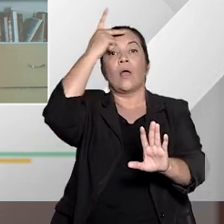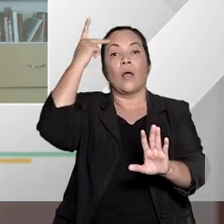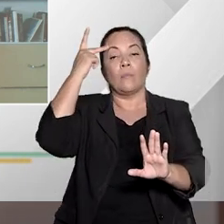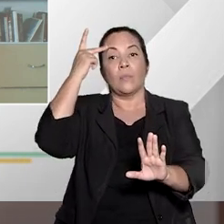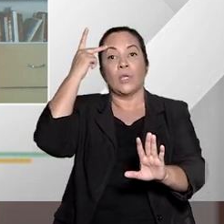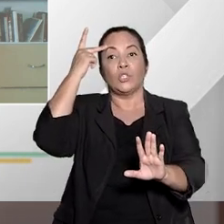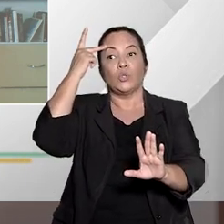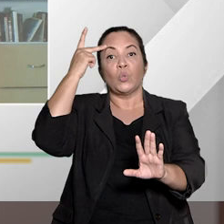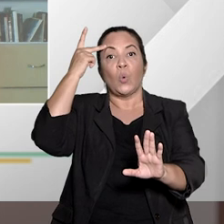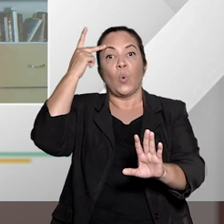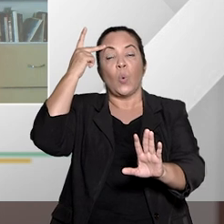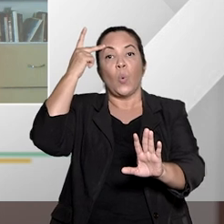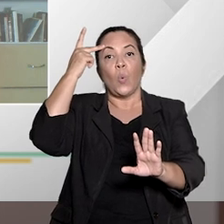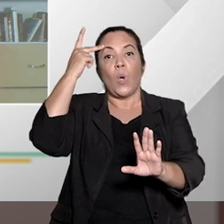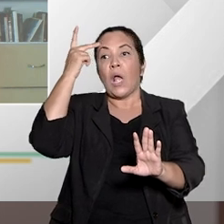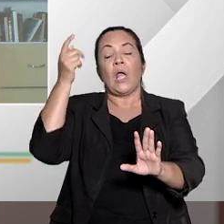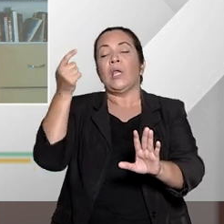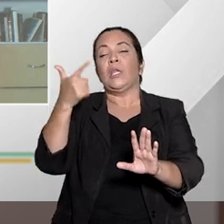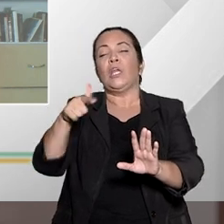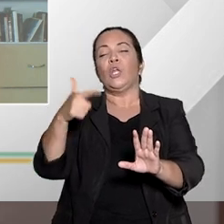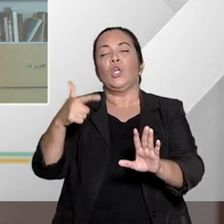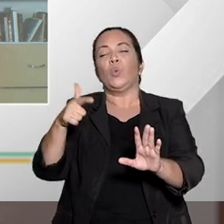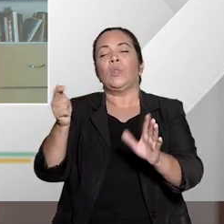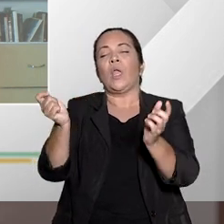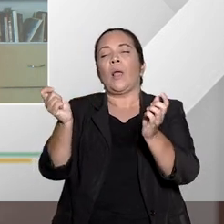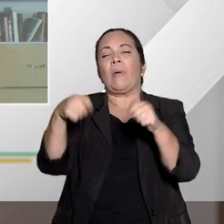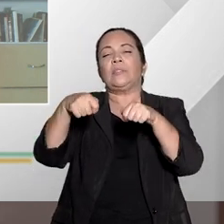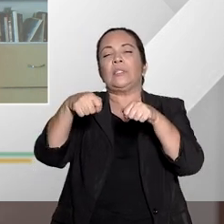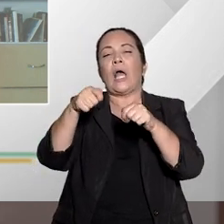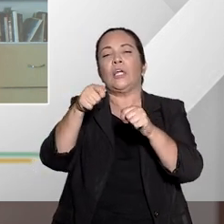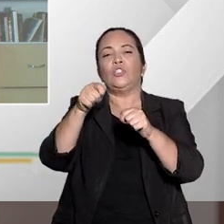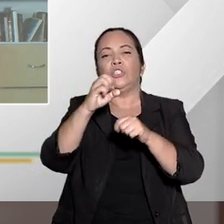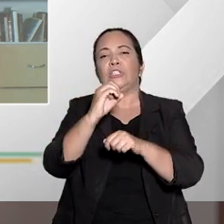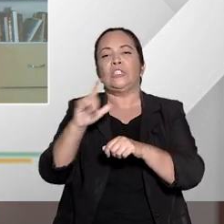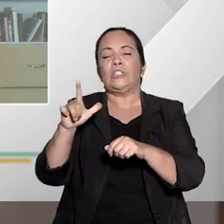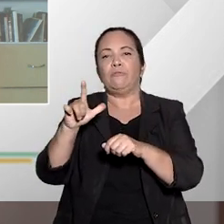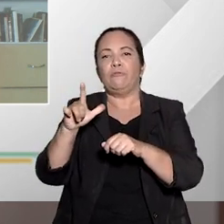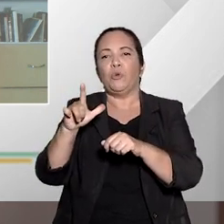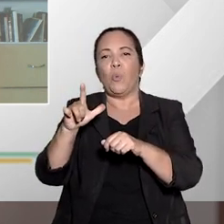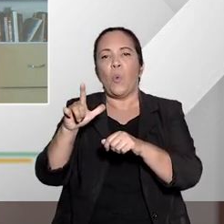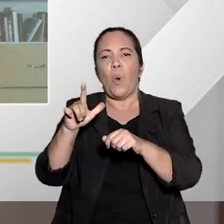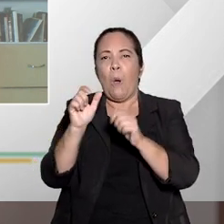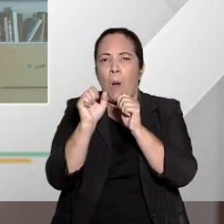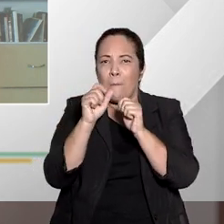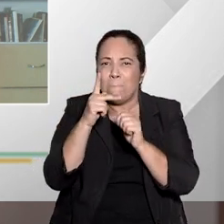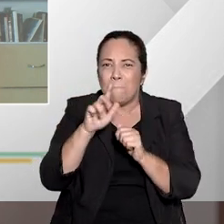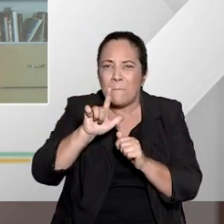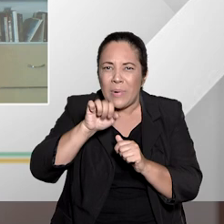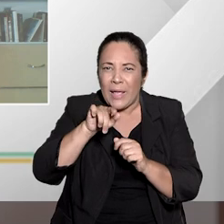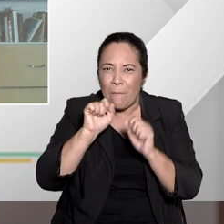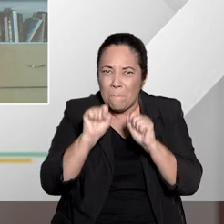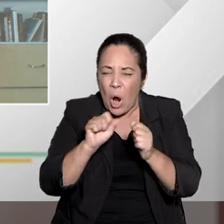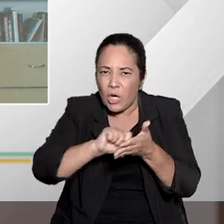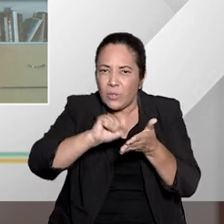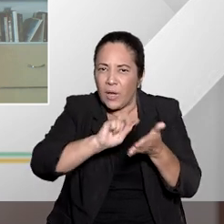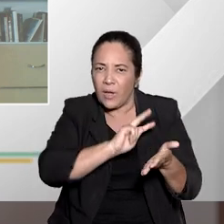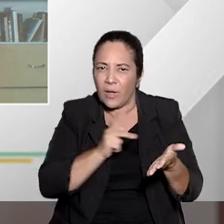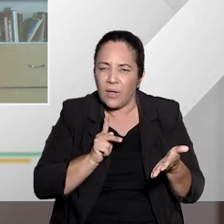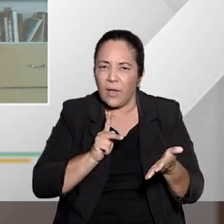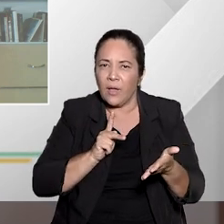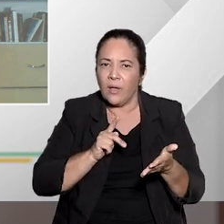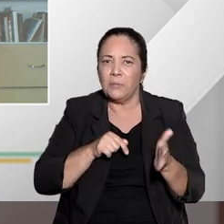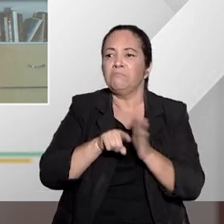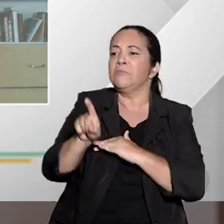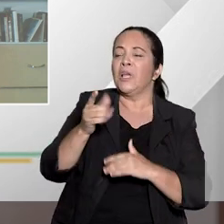não possui capacidade civil plena tem legitimidade para impetrar a HC? Será que uma criança poderia